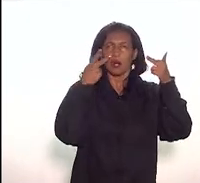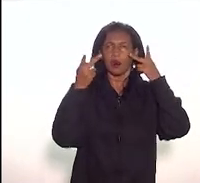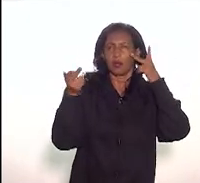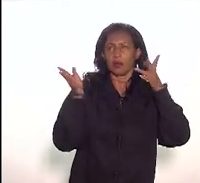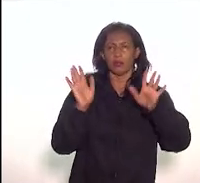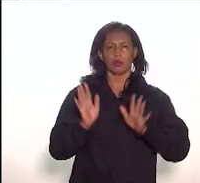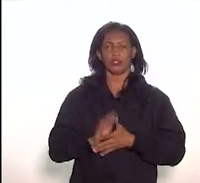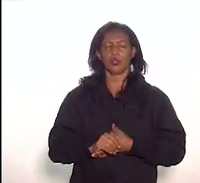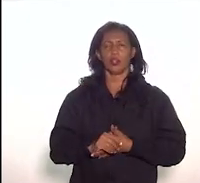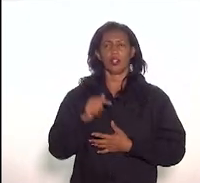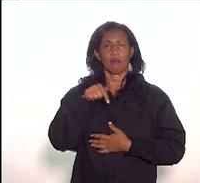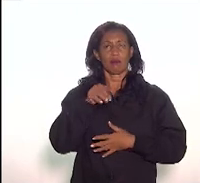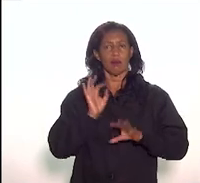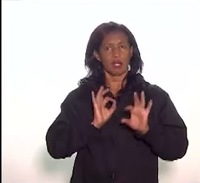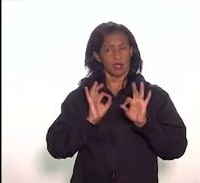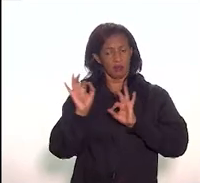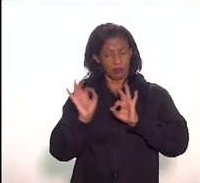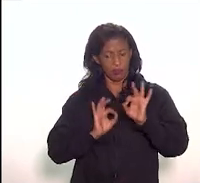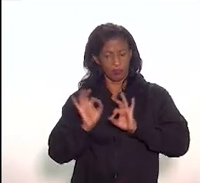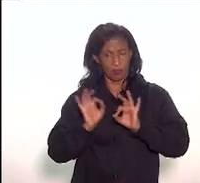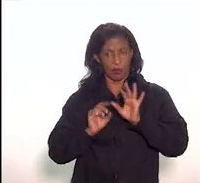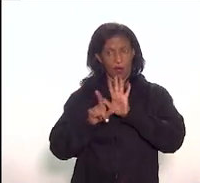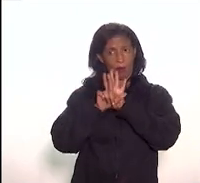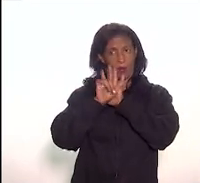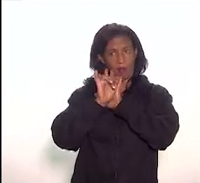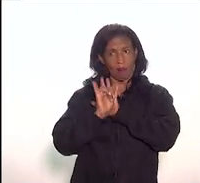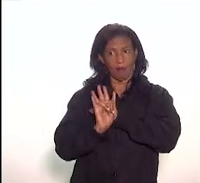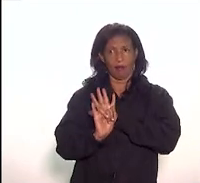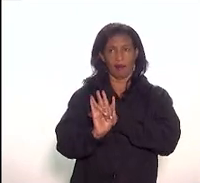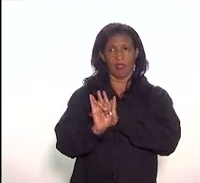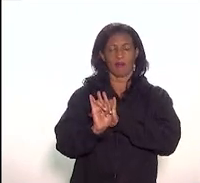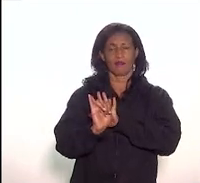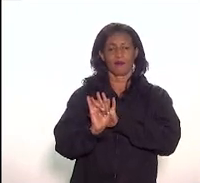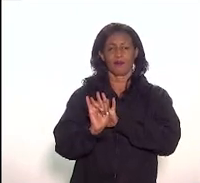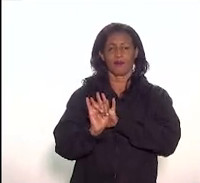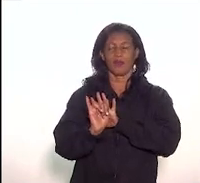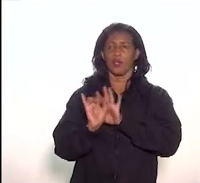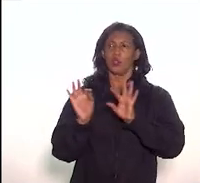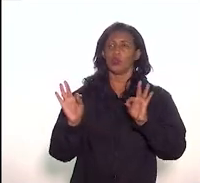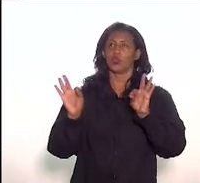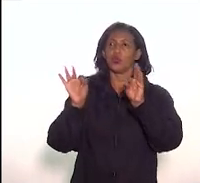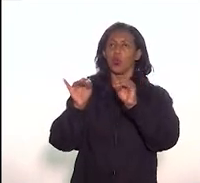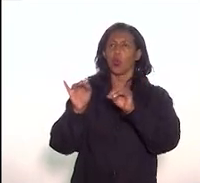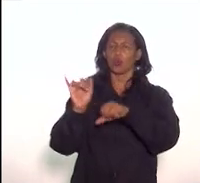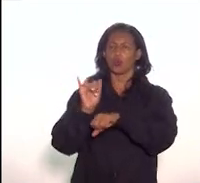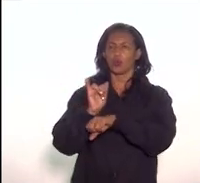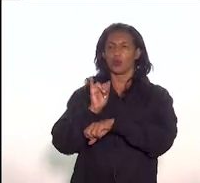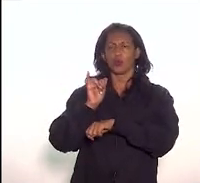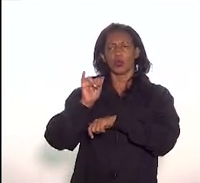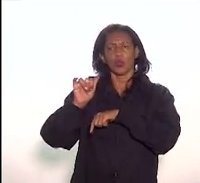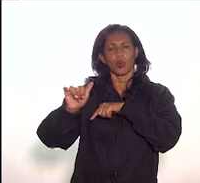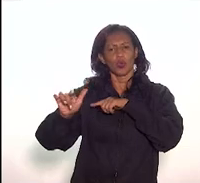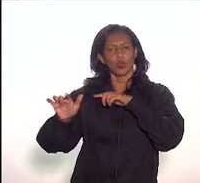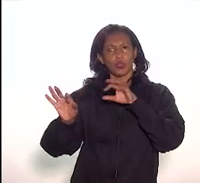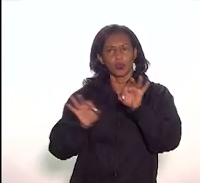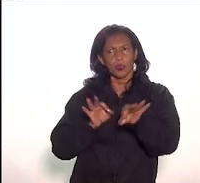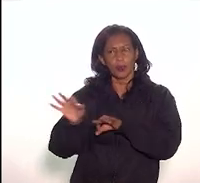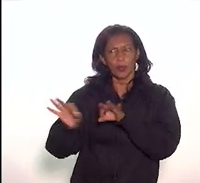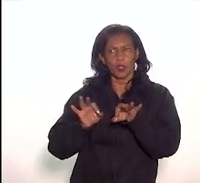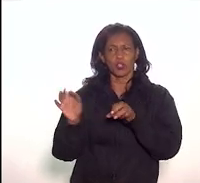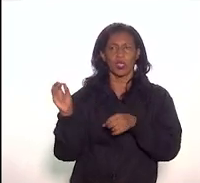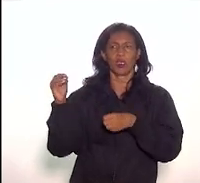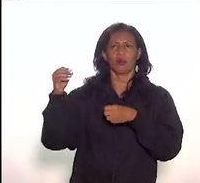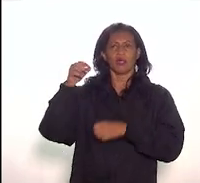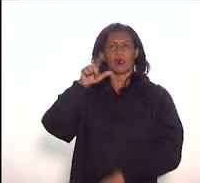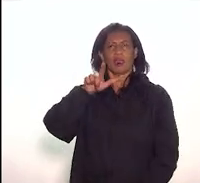Desta forma, o Estatuto determina na Línea 1 do artigo 8º que todos os projetos devem estar em consonância com a Lei 7